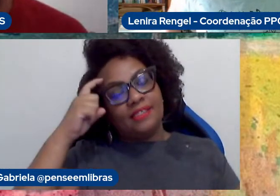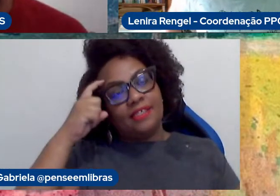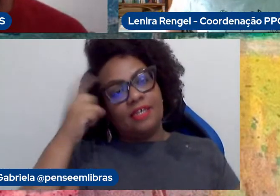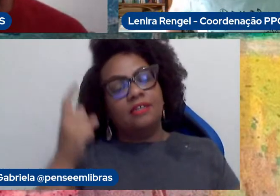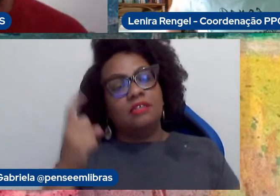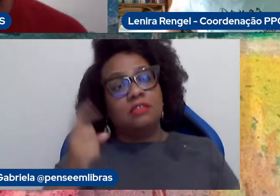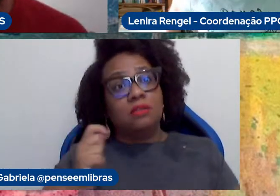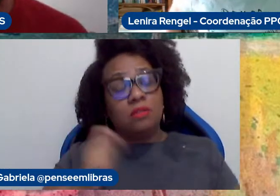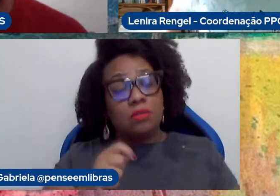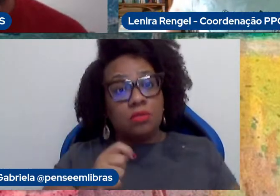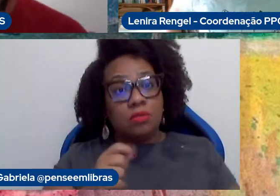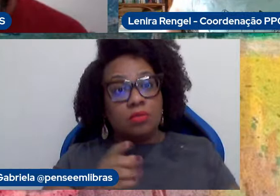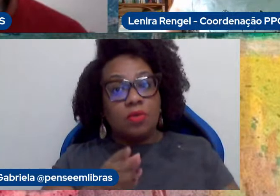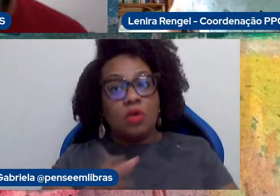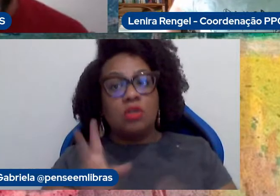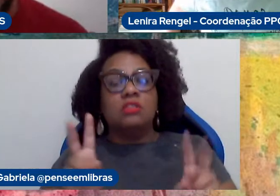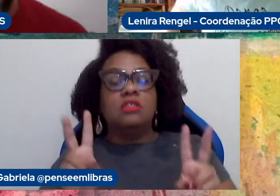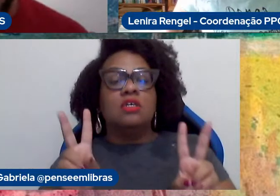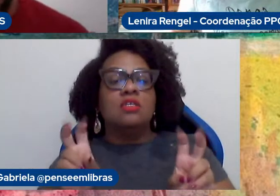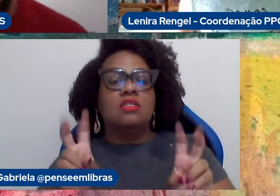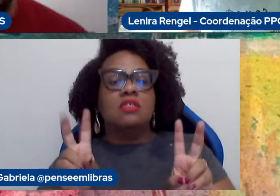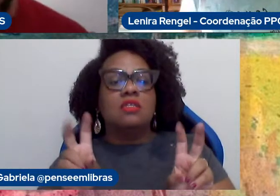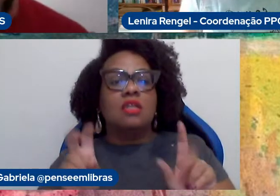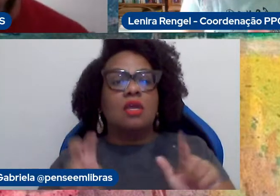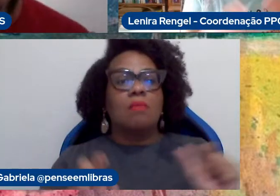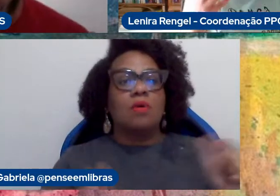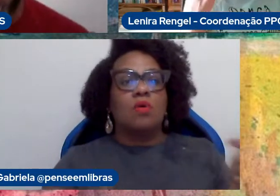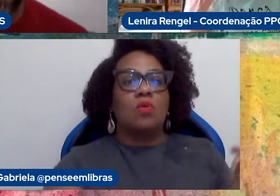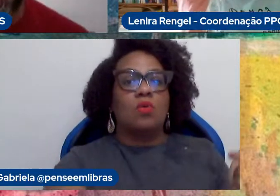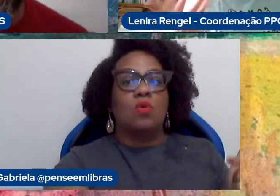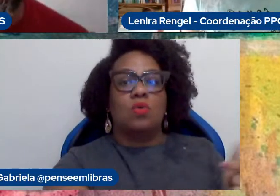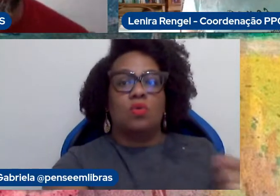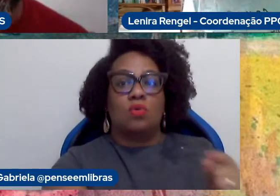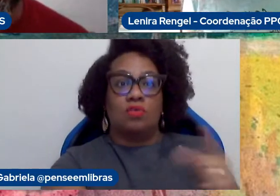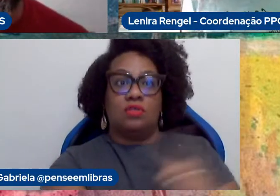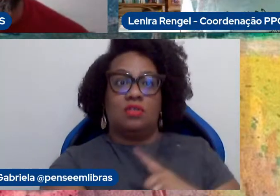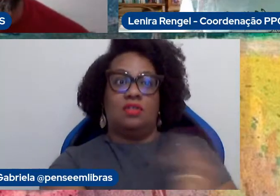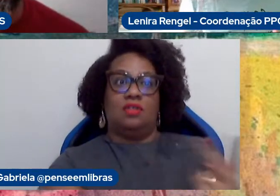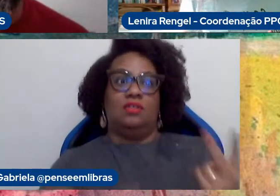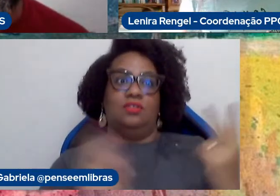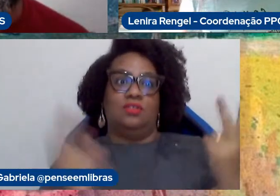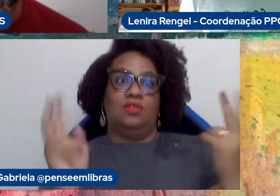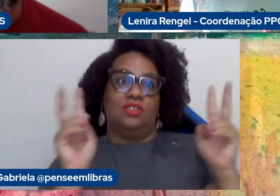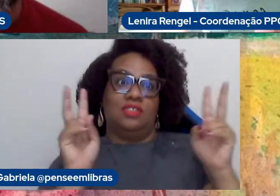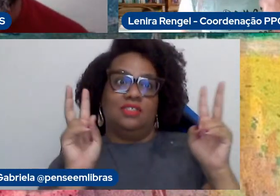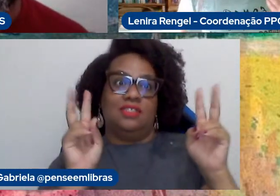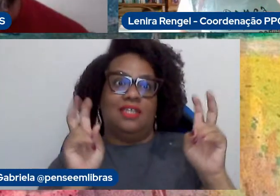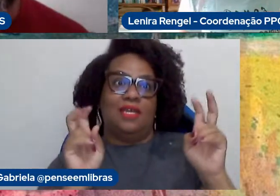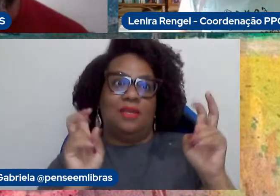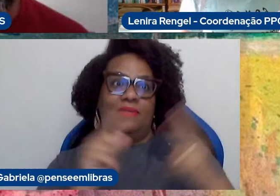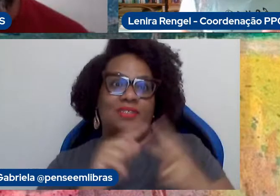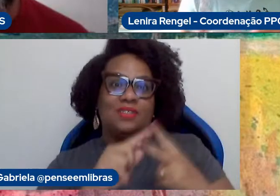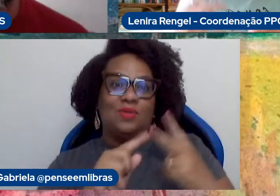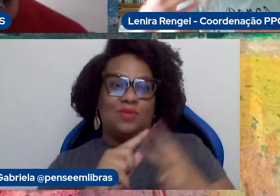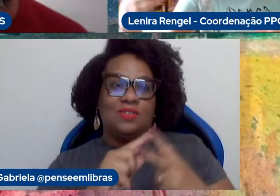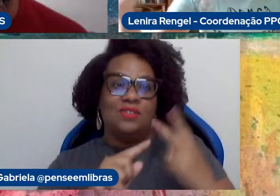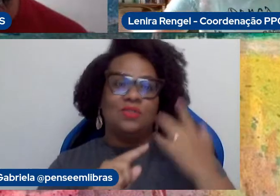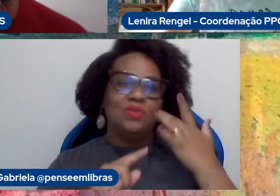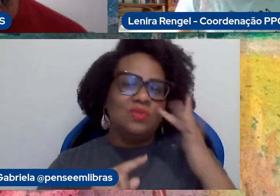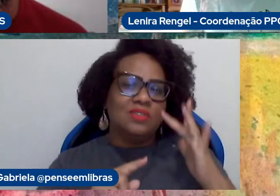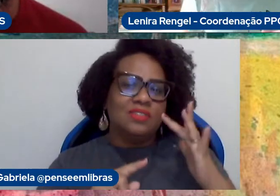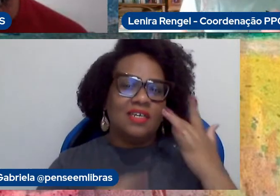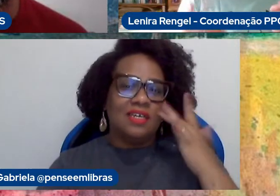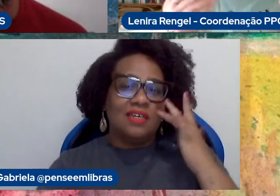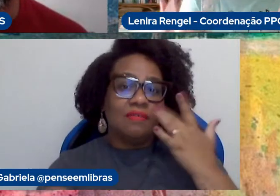passar para esse outro tema que nós temos com você, que com você a gente tem o privilégio de ter dois temas, e eu não sei isso que você acha, e as